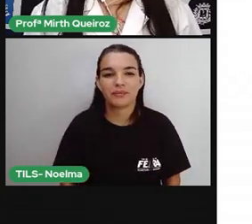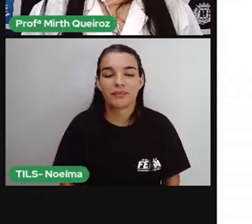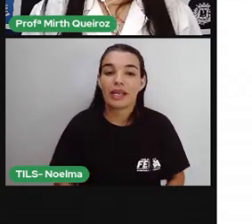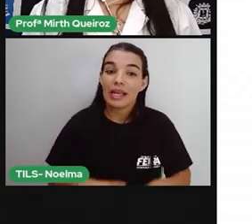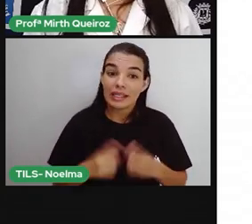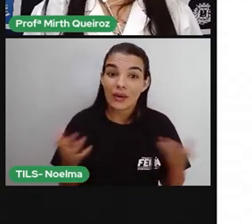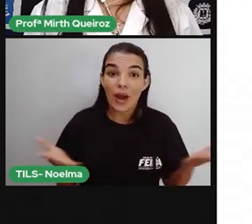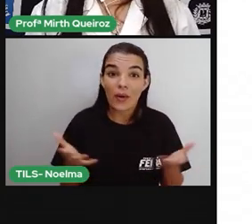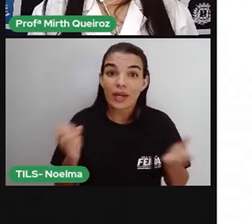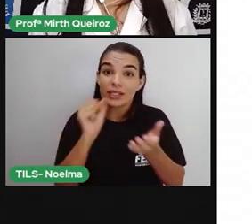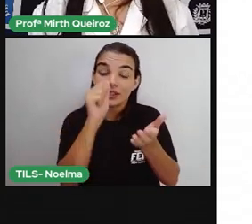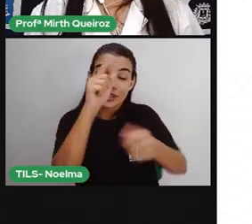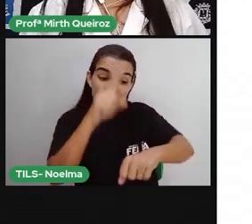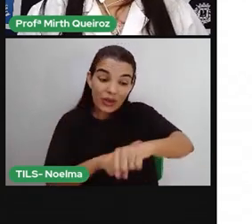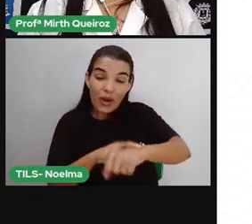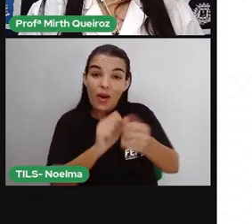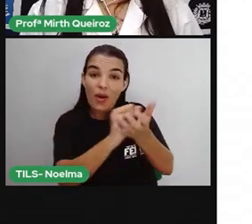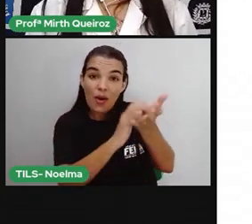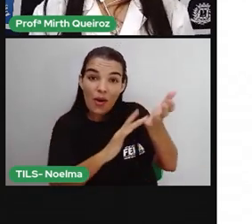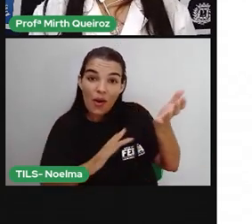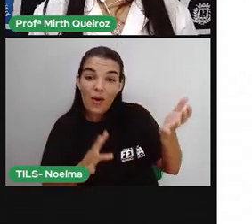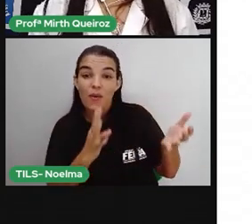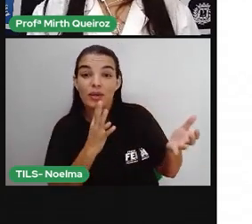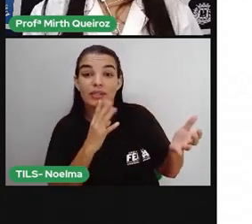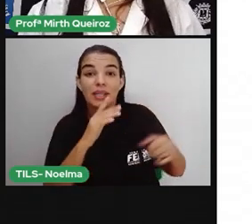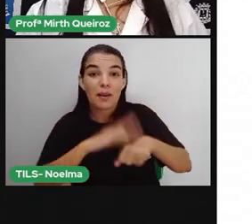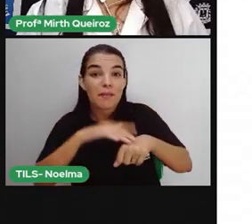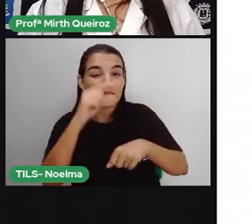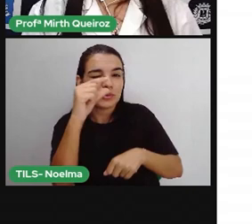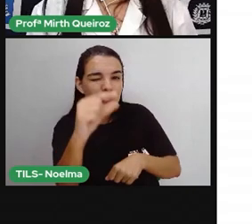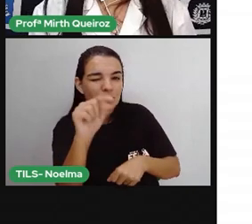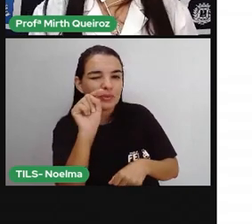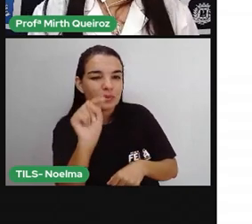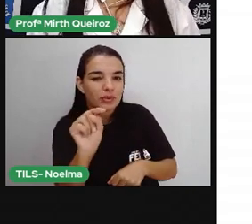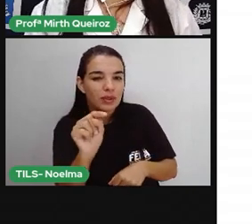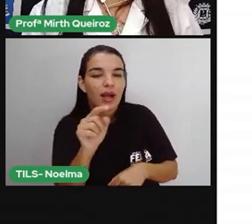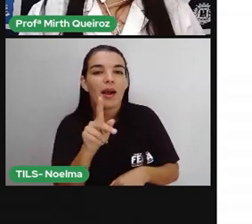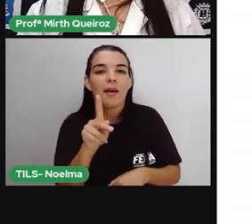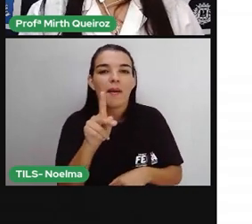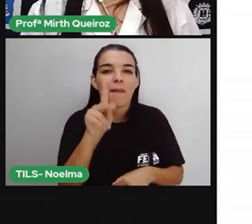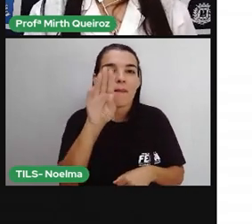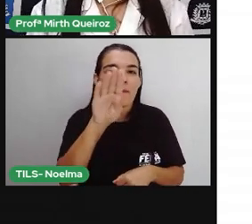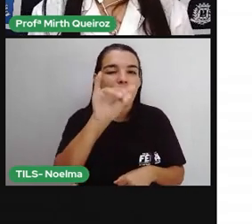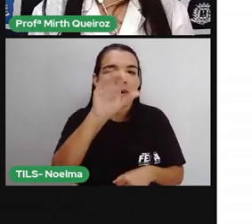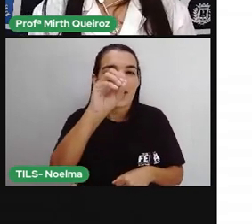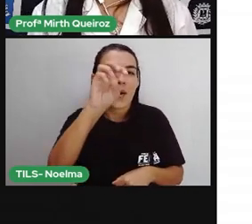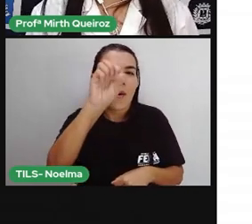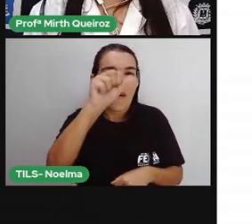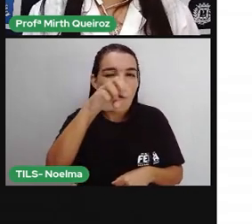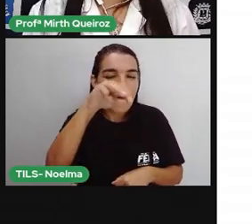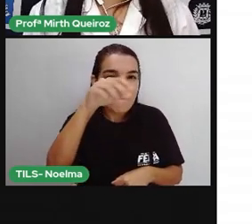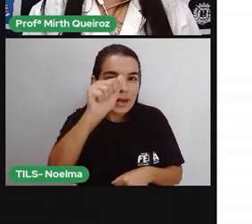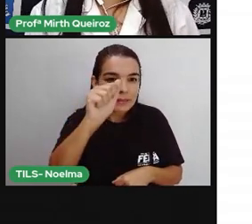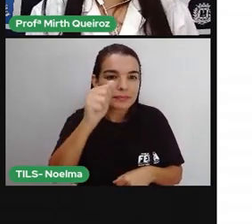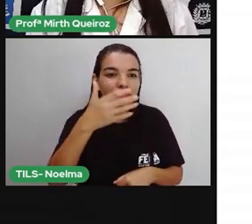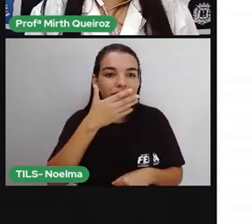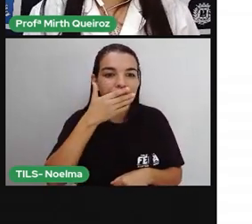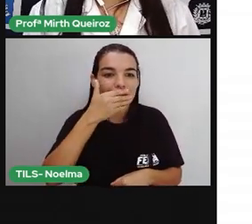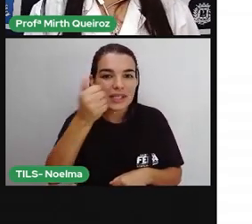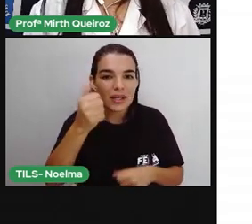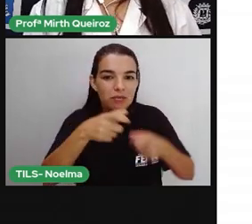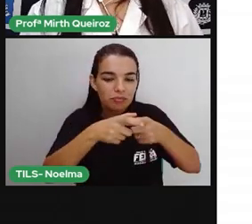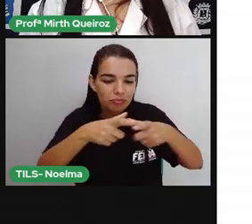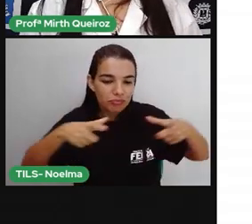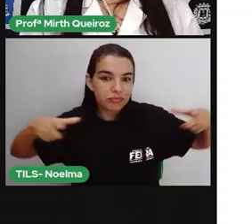Pois bem, chegou a hora de você conhecer um pouco mais sobre o Pantanal, esse bioma que abriga aí a maior planície inundada do